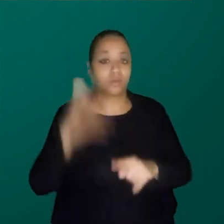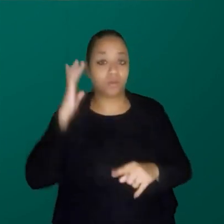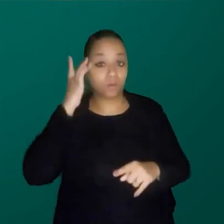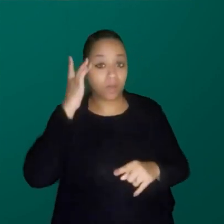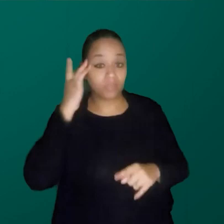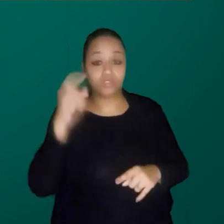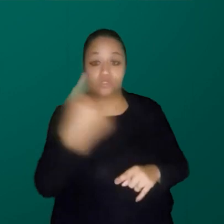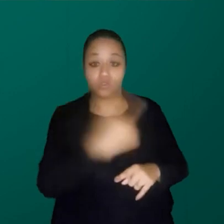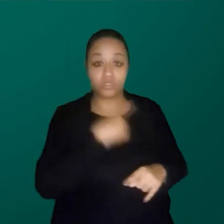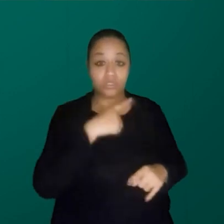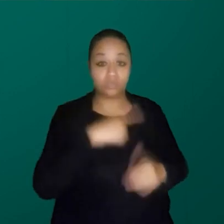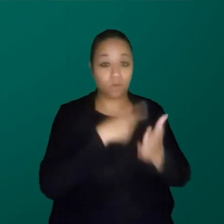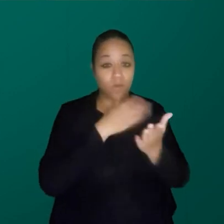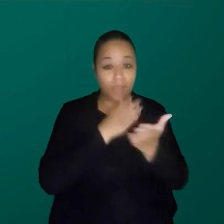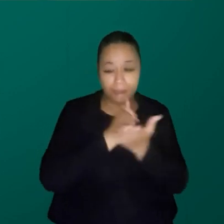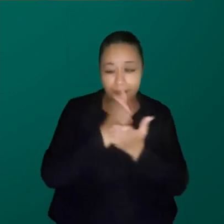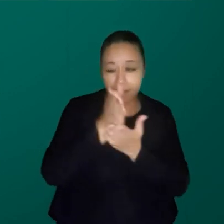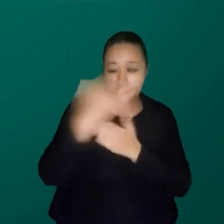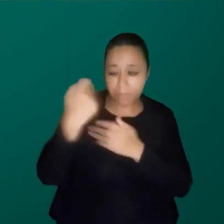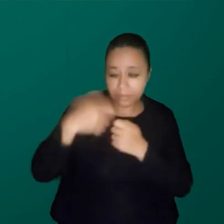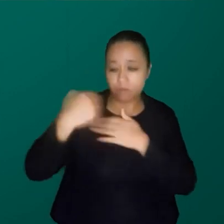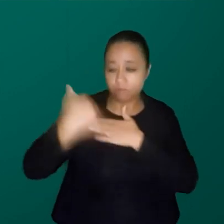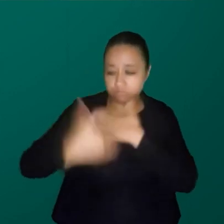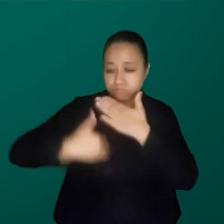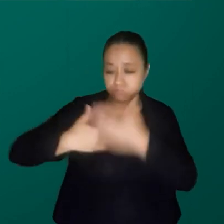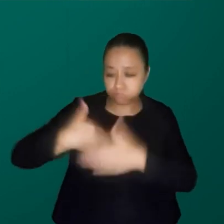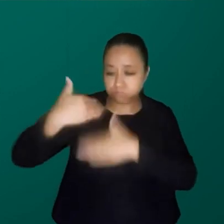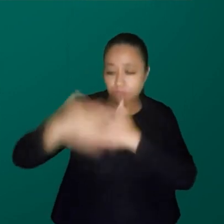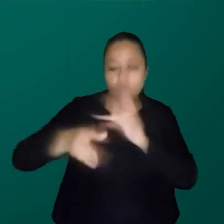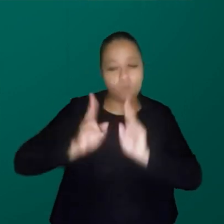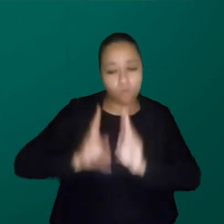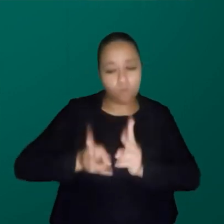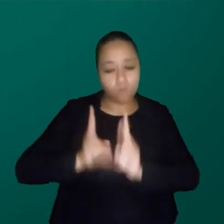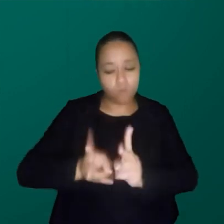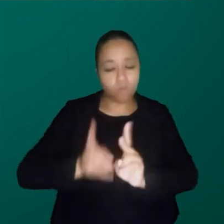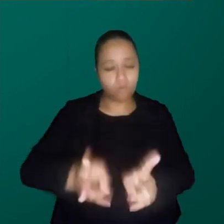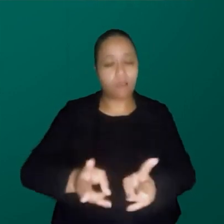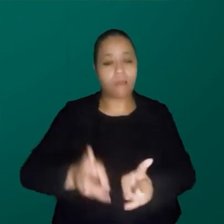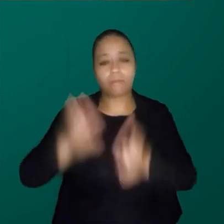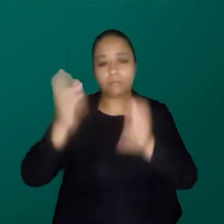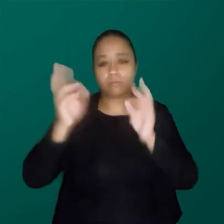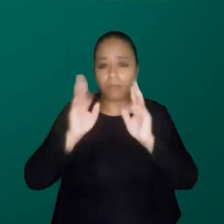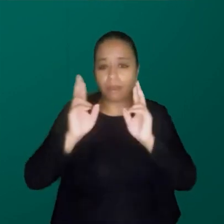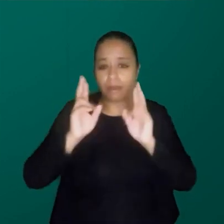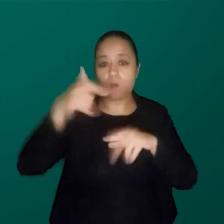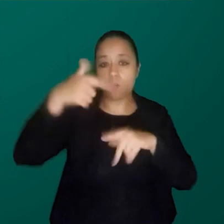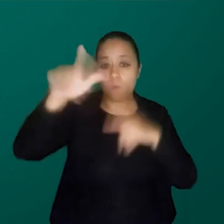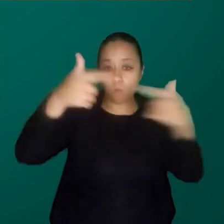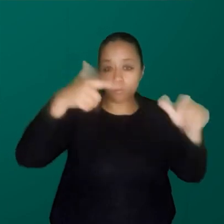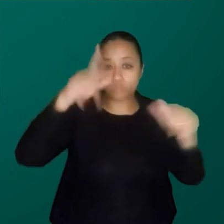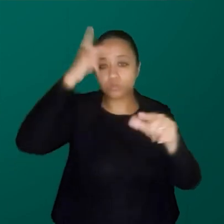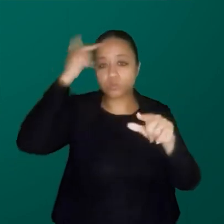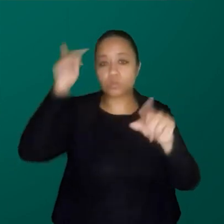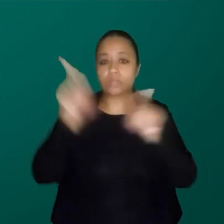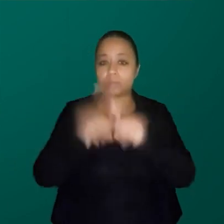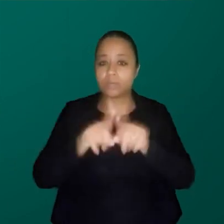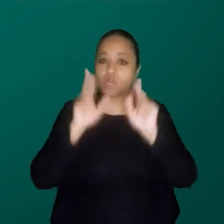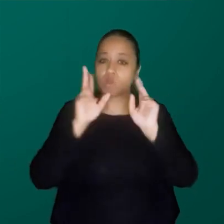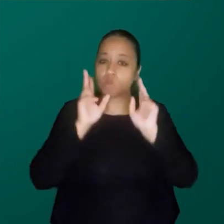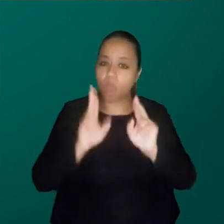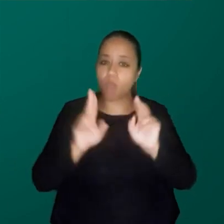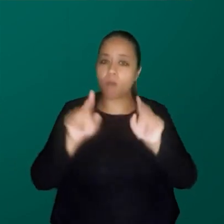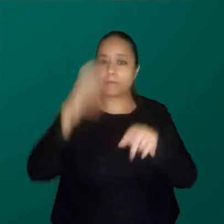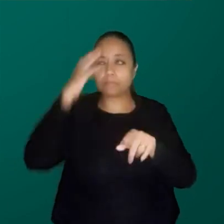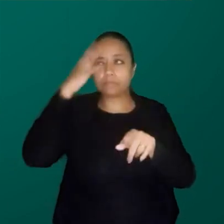a gente tem um caminho muito longo para caminhar e eu espero que mais e mais pessoas tenham esse E da empatia